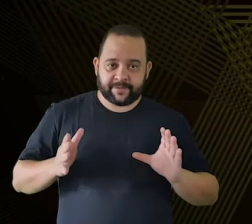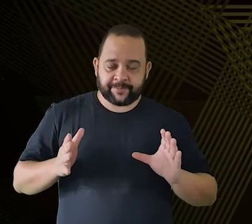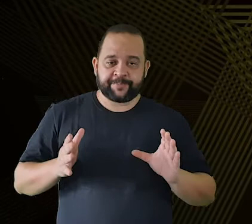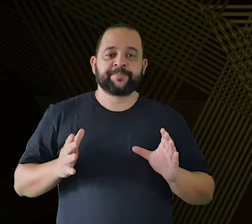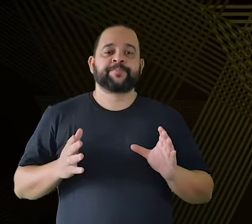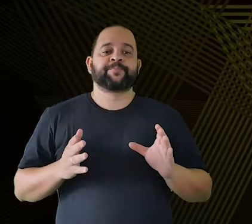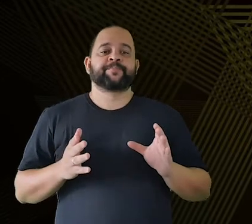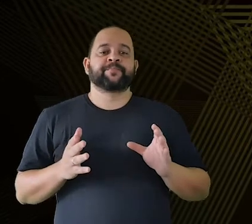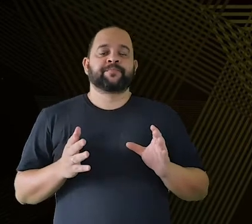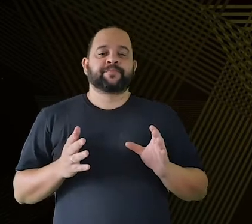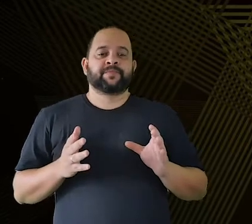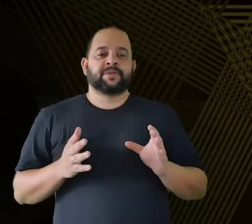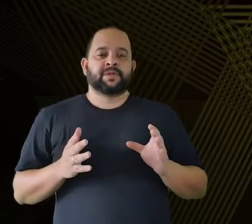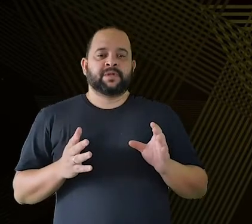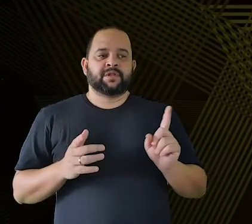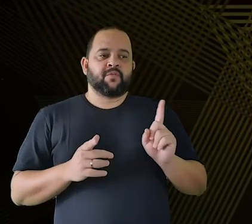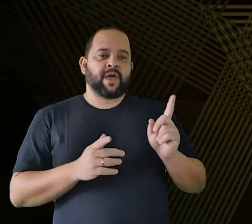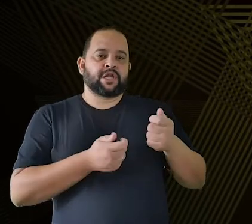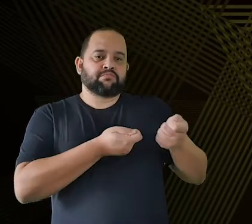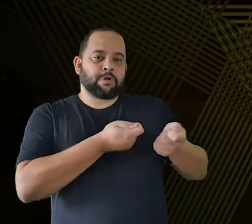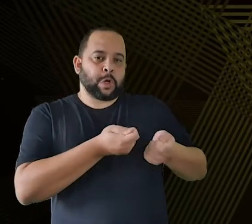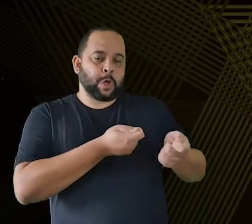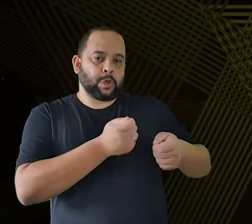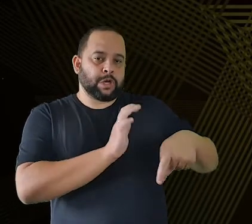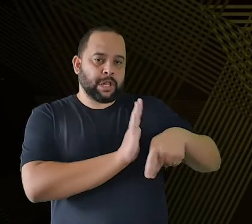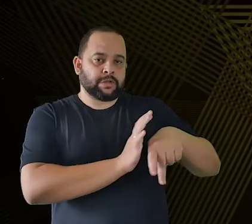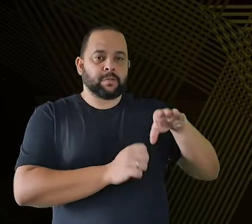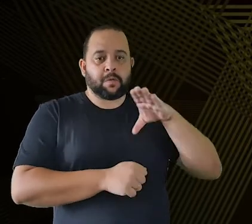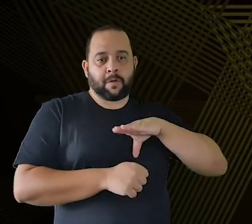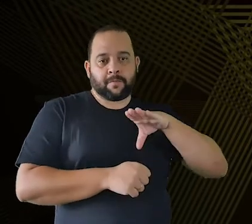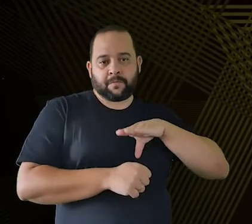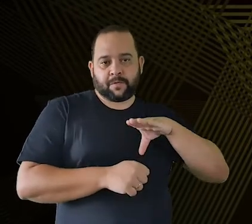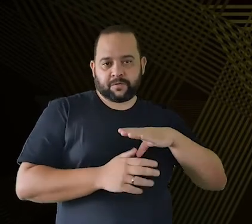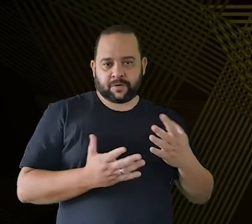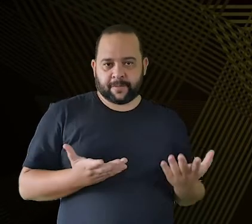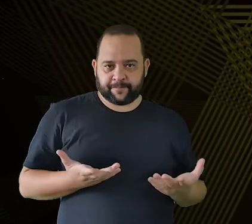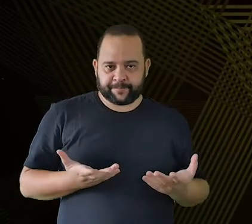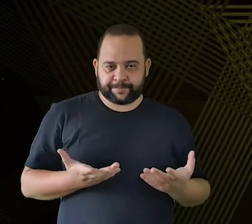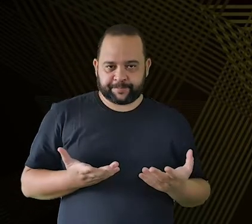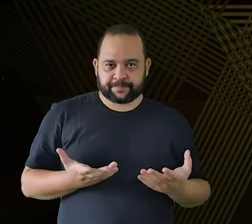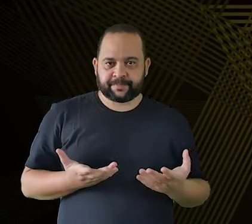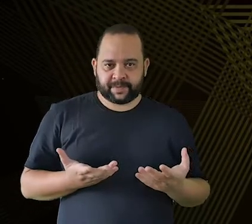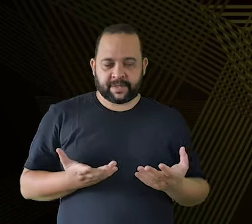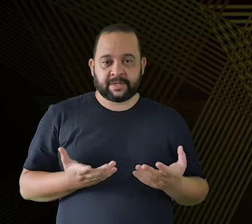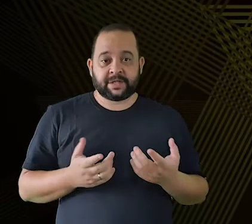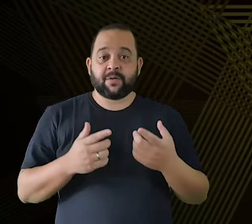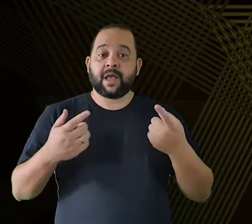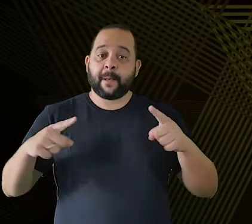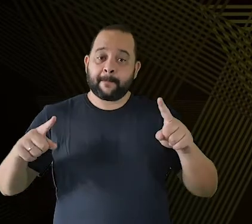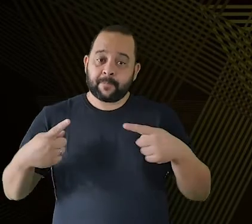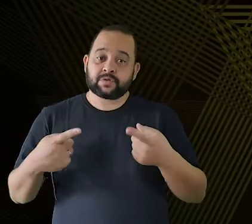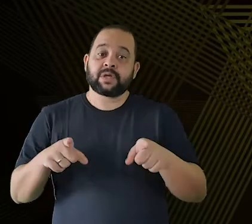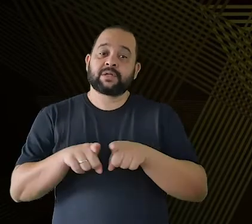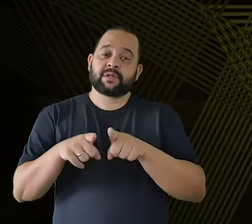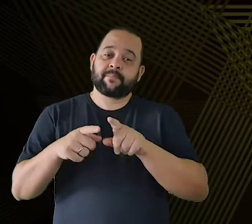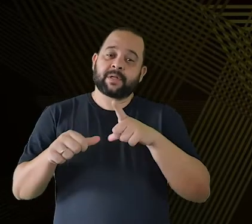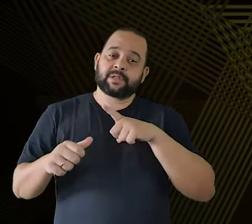Império português, não é mais o Império brasileiro, como é essa música,